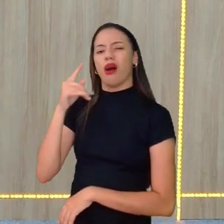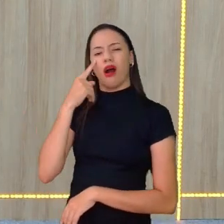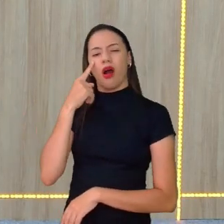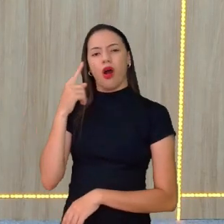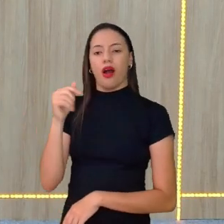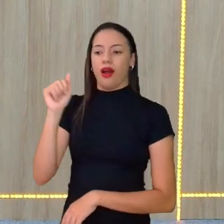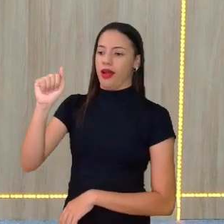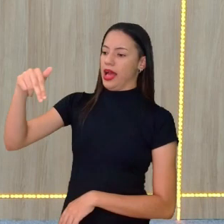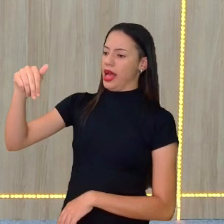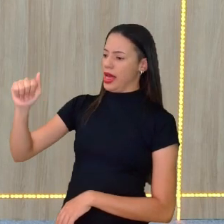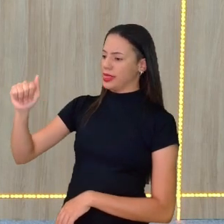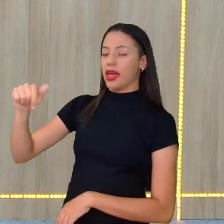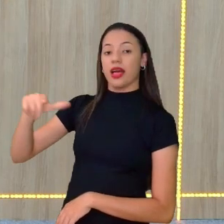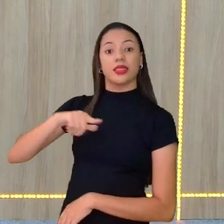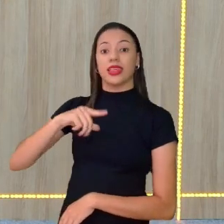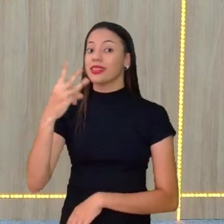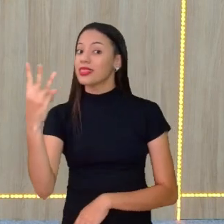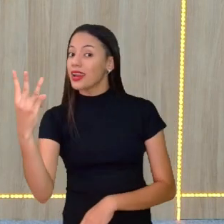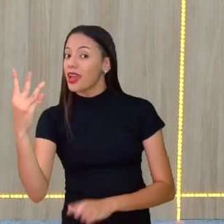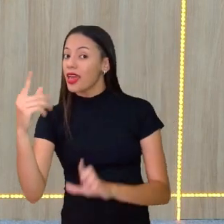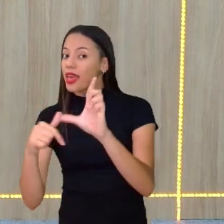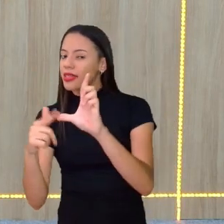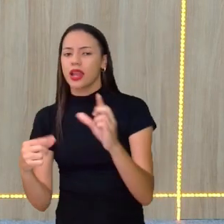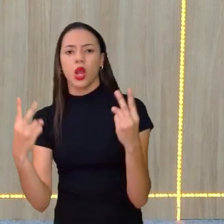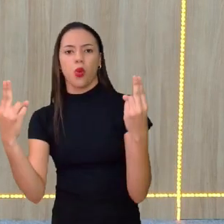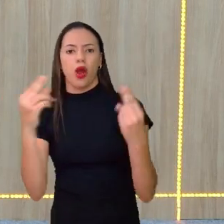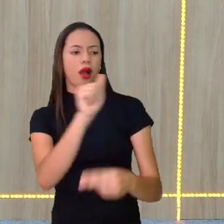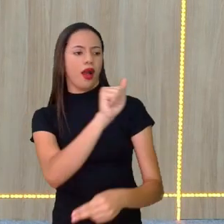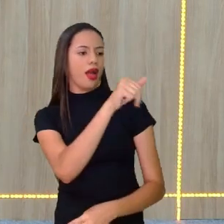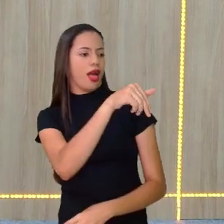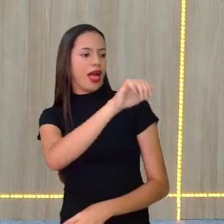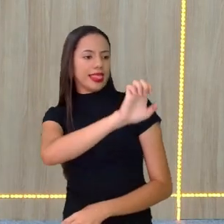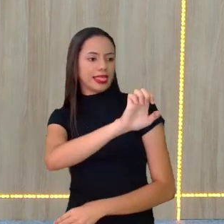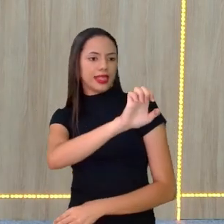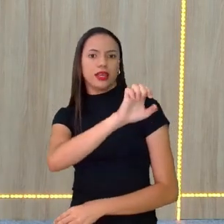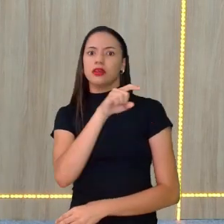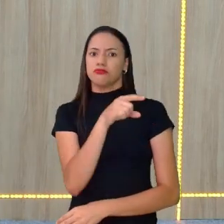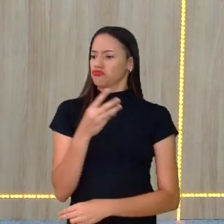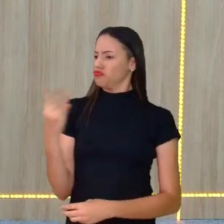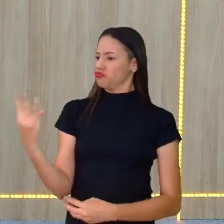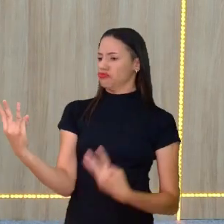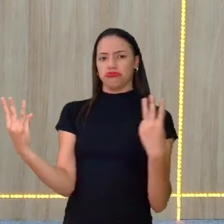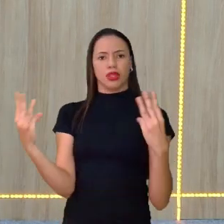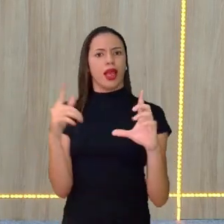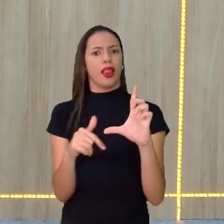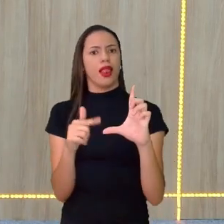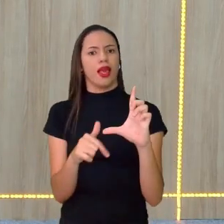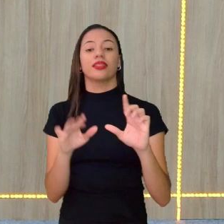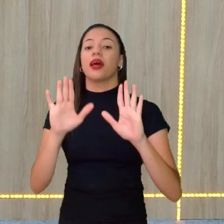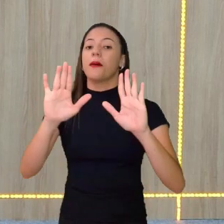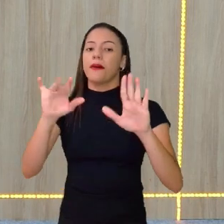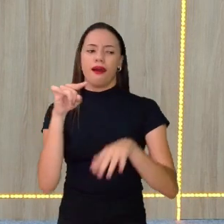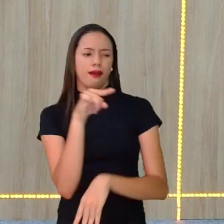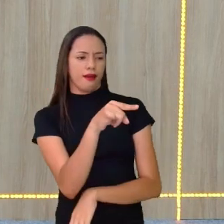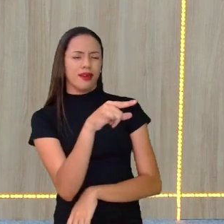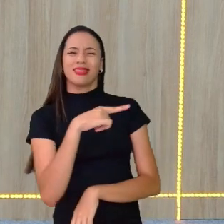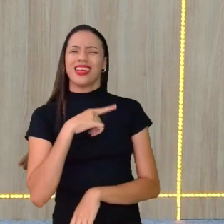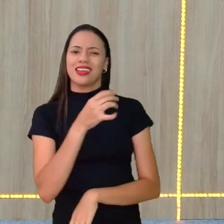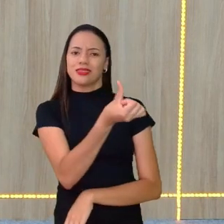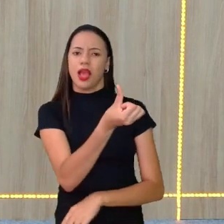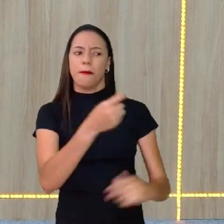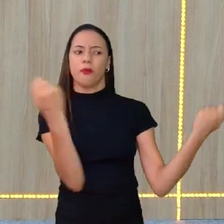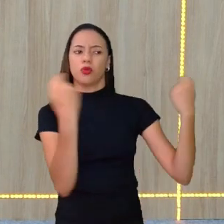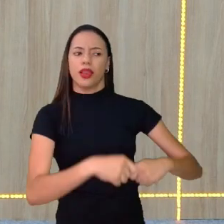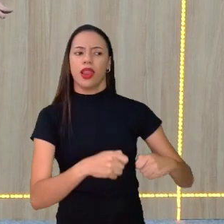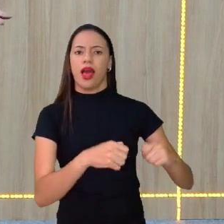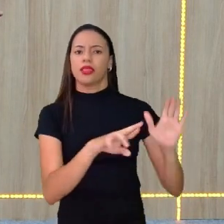como Ana também tem três letras? E Ana tinha seis maneiras diferentes de representar o nome. E Ana